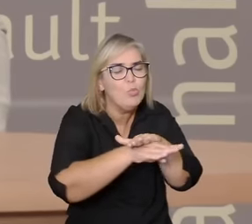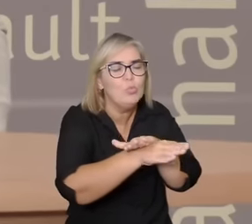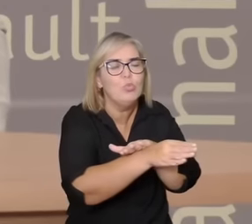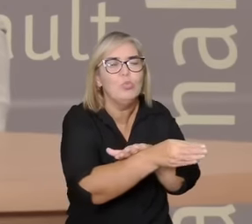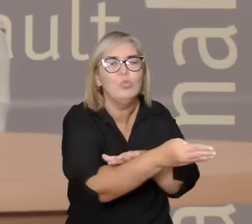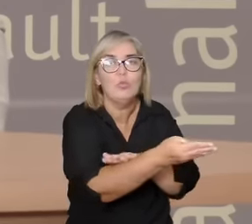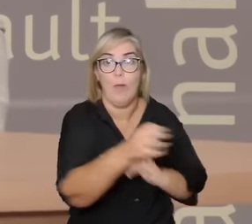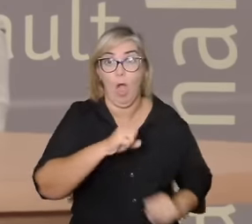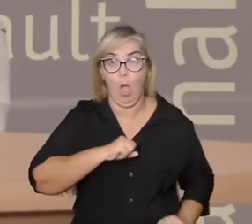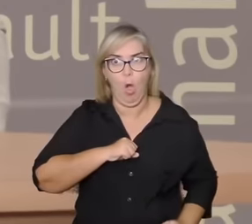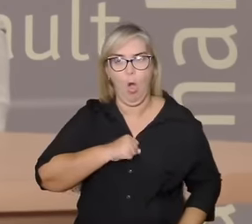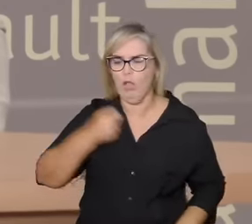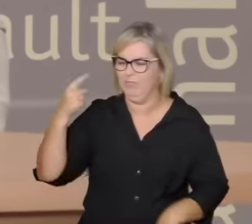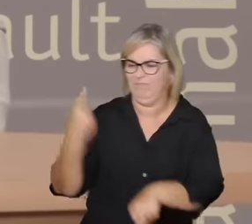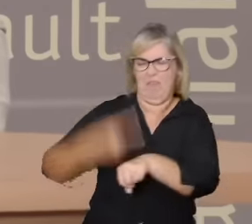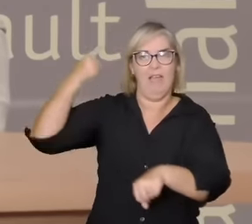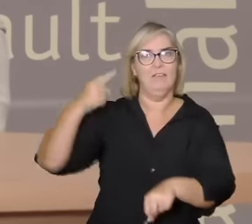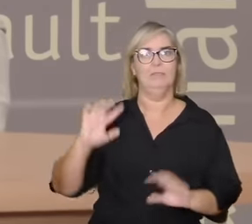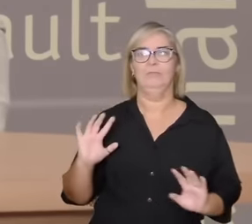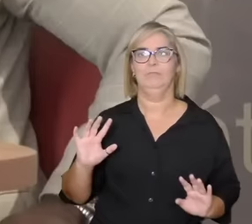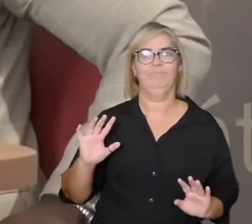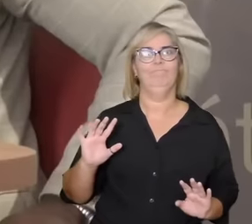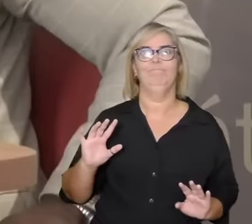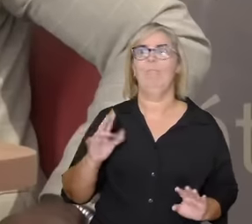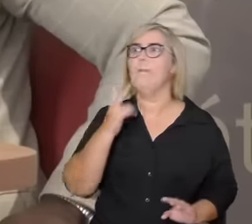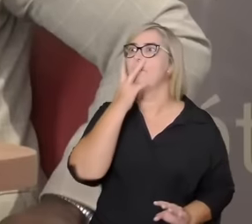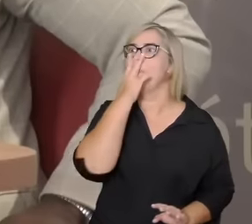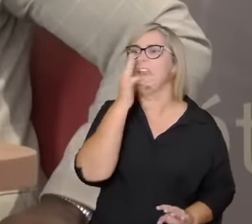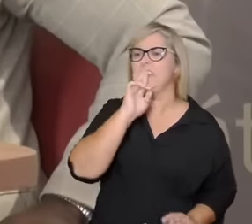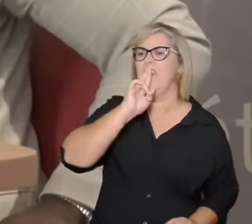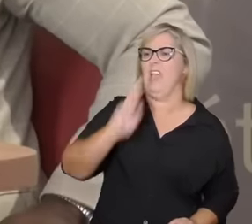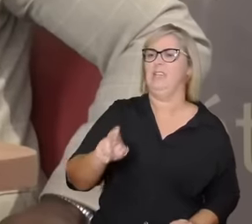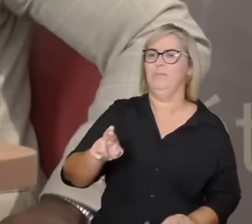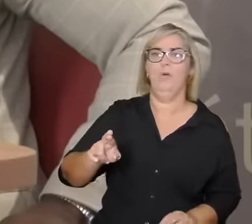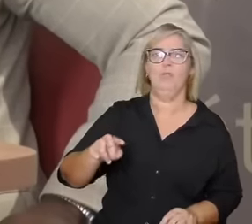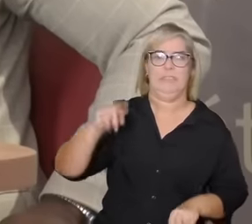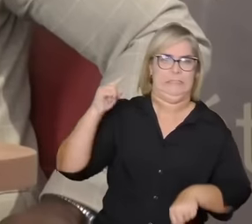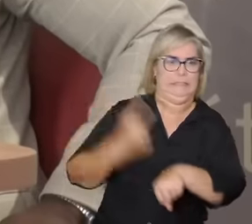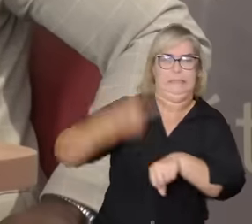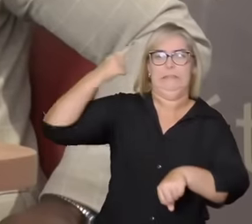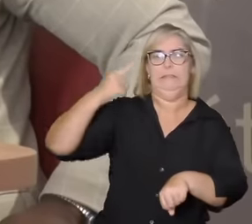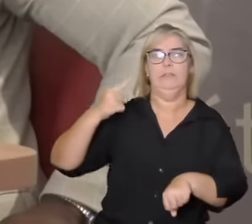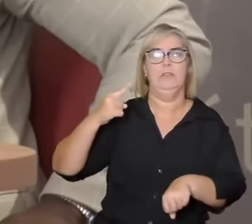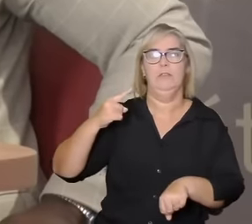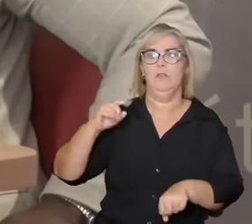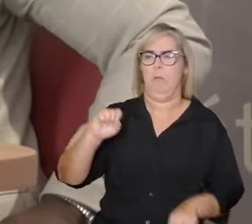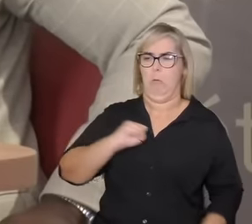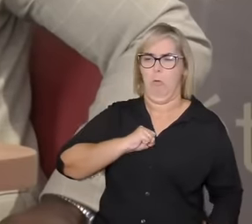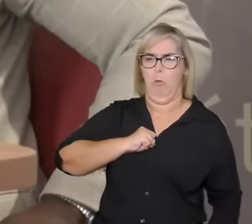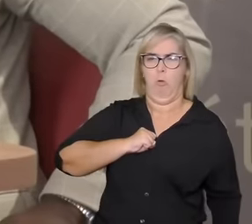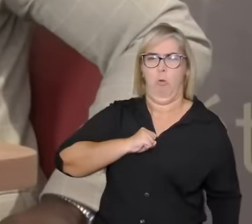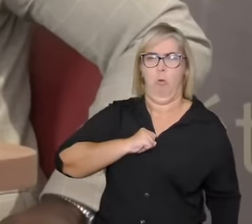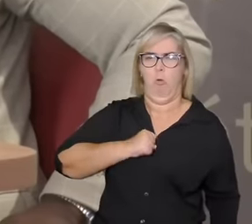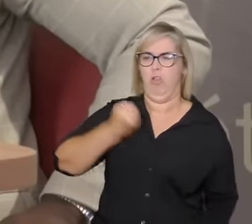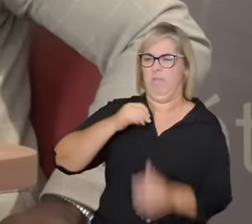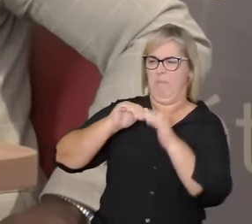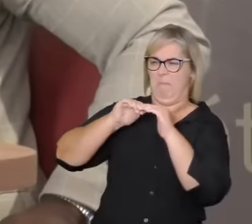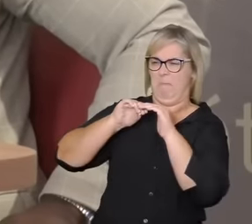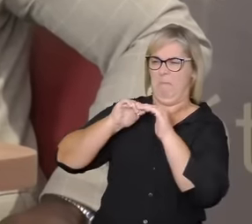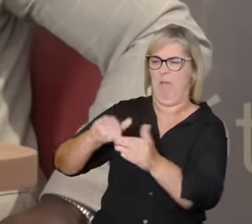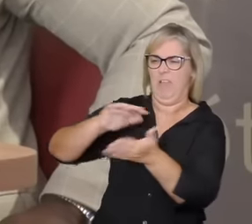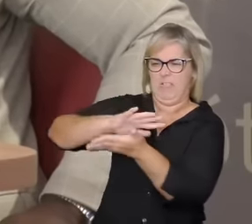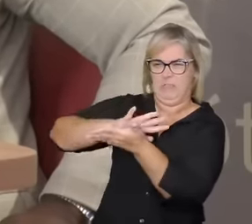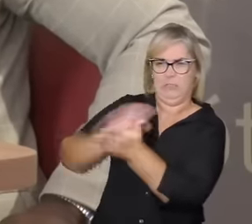mais instantâneo é como se ele respondesse imediatamente as nossas preocupações é como se ele